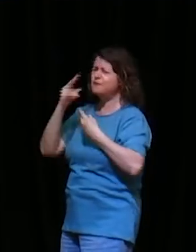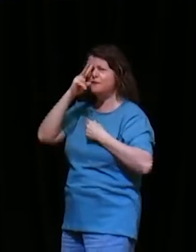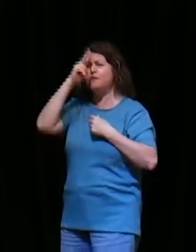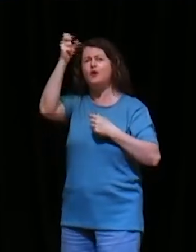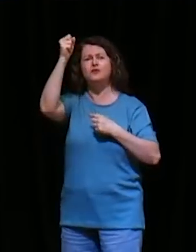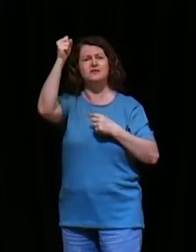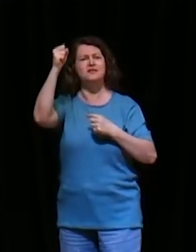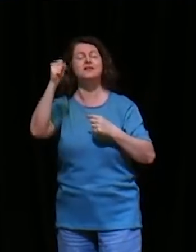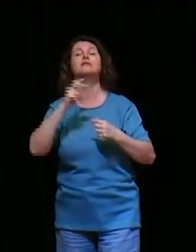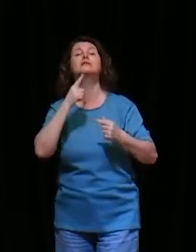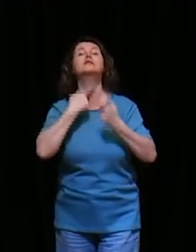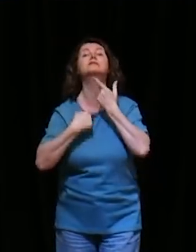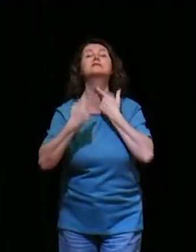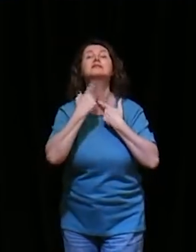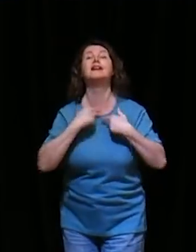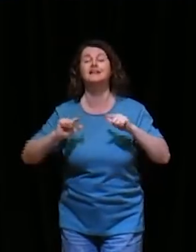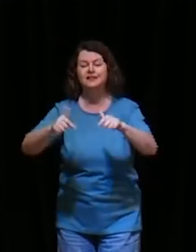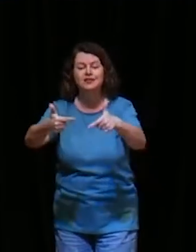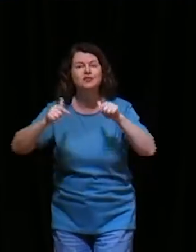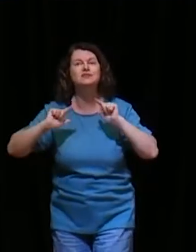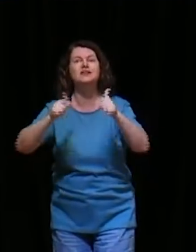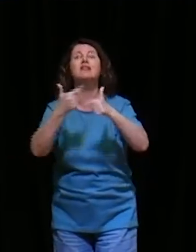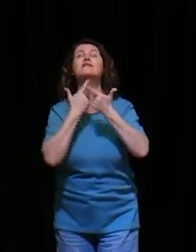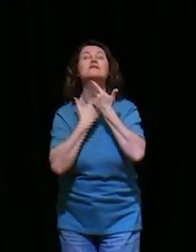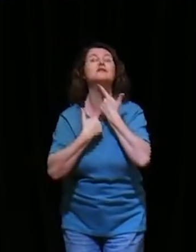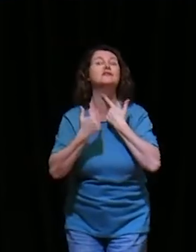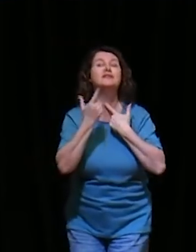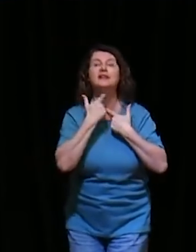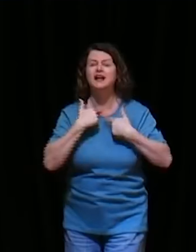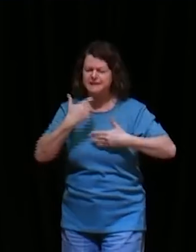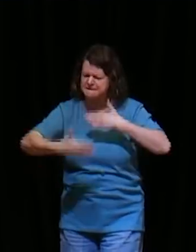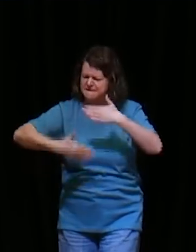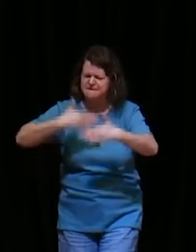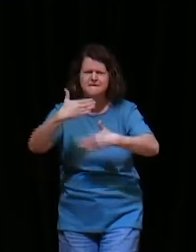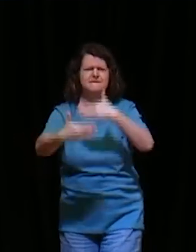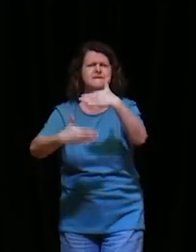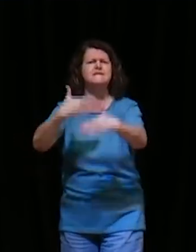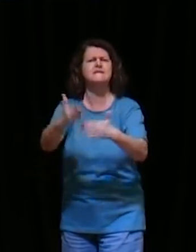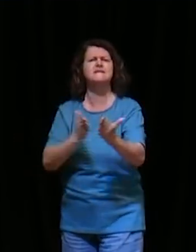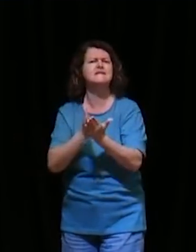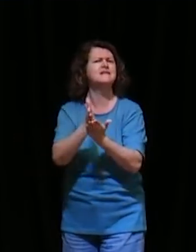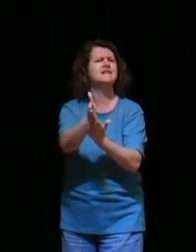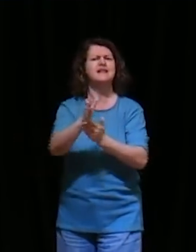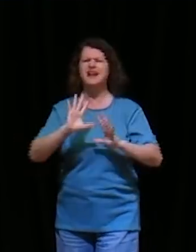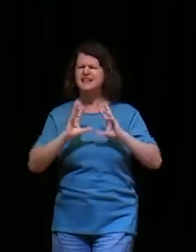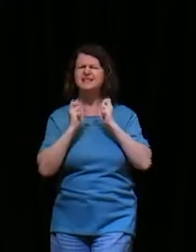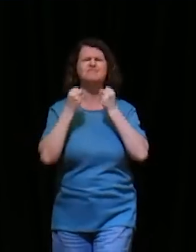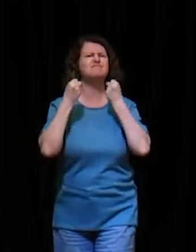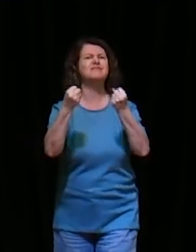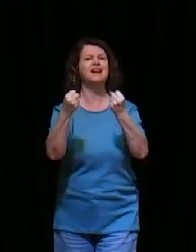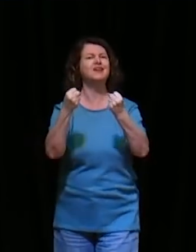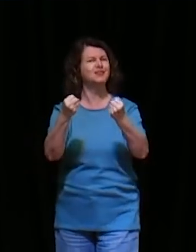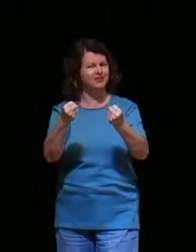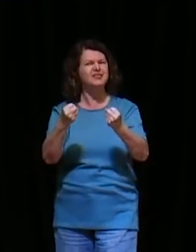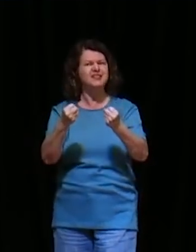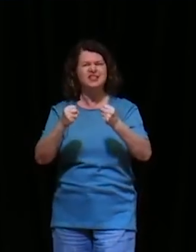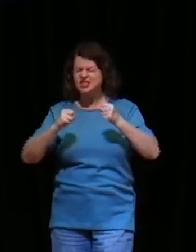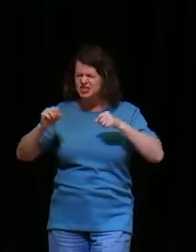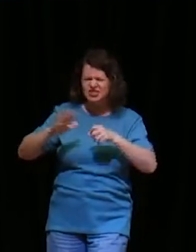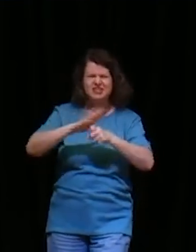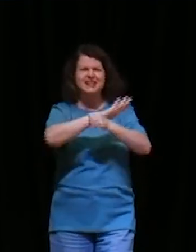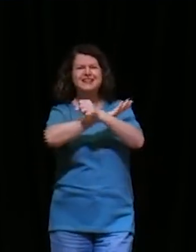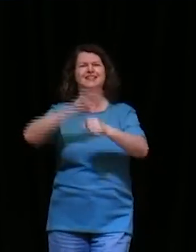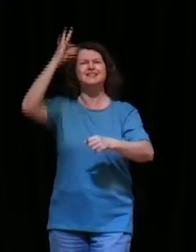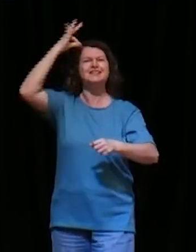frente, a vontade de você não desistir, a vontade de você continuar animado, inflamado pelo